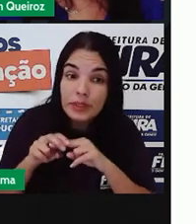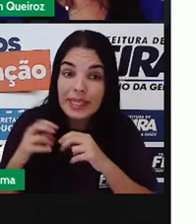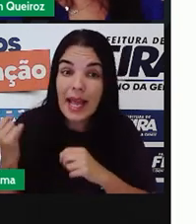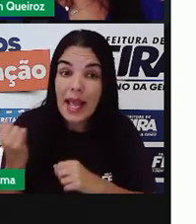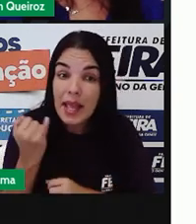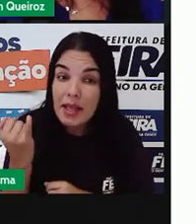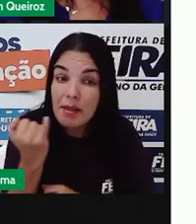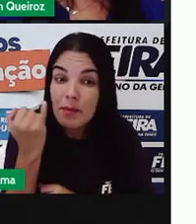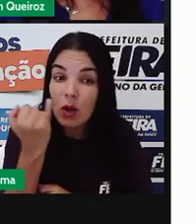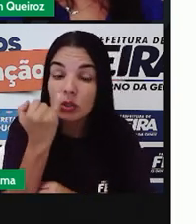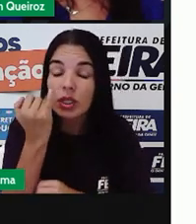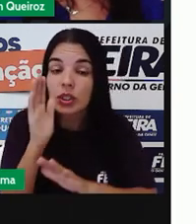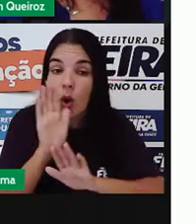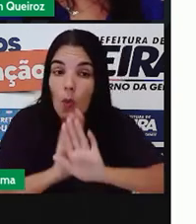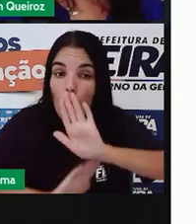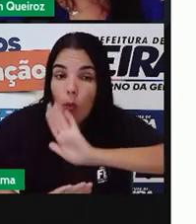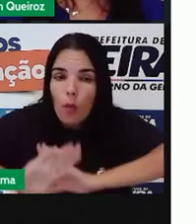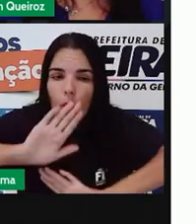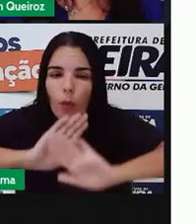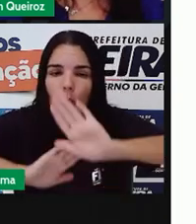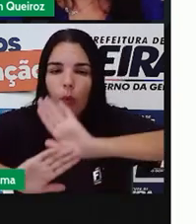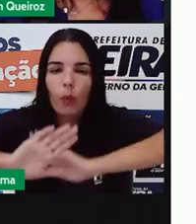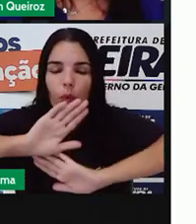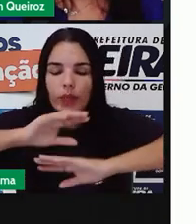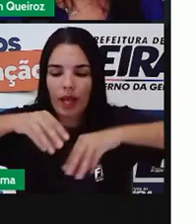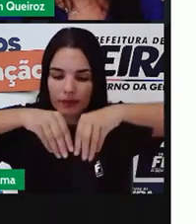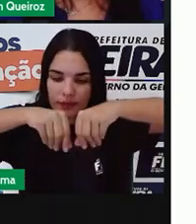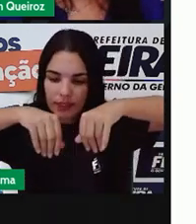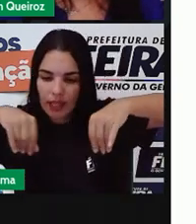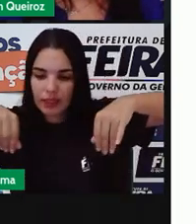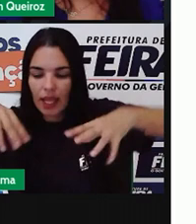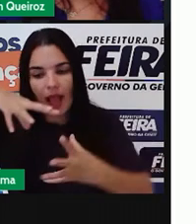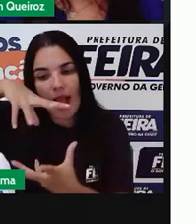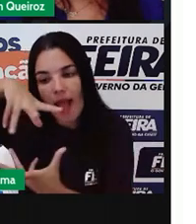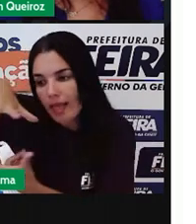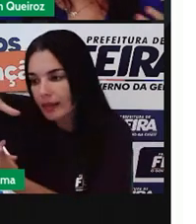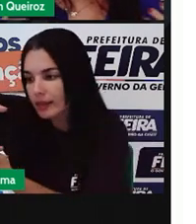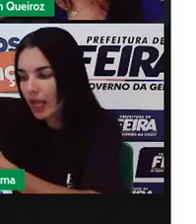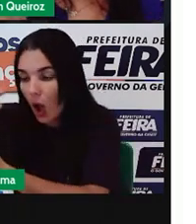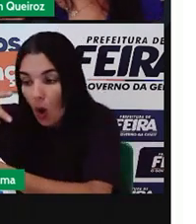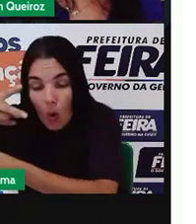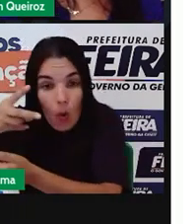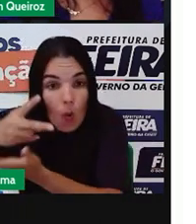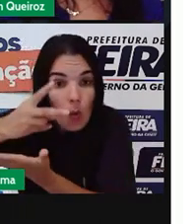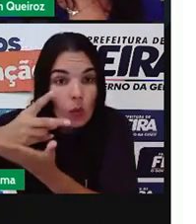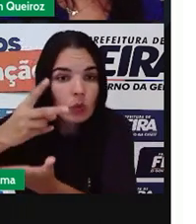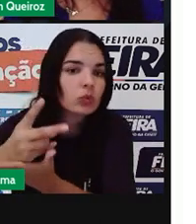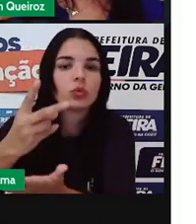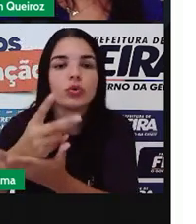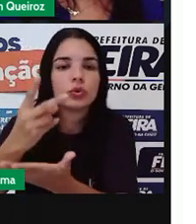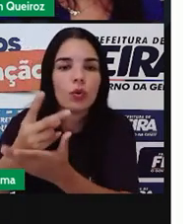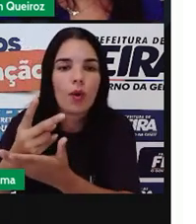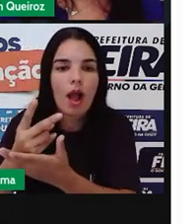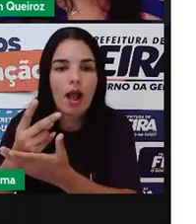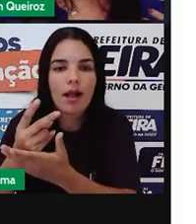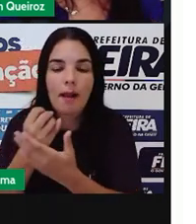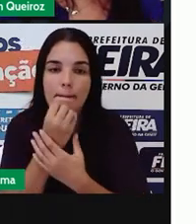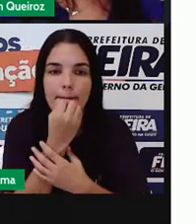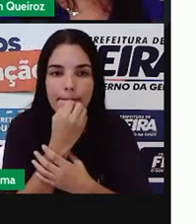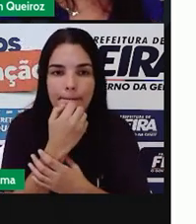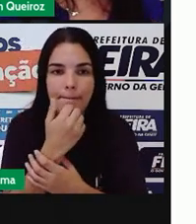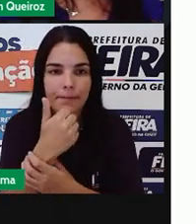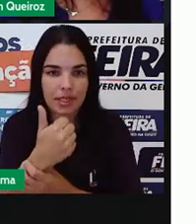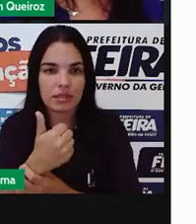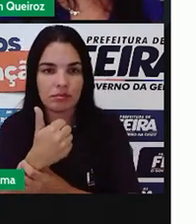solo para que a gente possa manter o ecossistema terrestre, já que esse ecossistema teria a interação de seres vivos